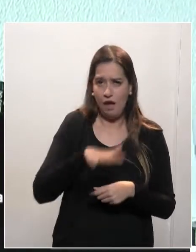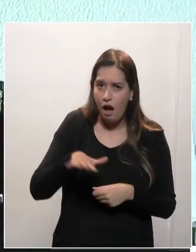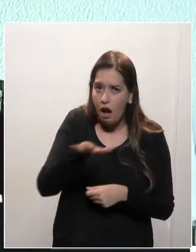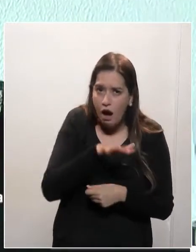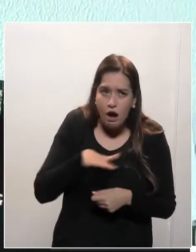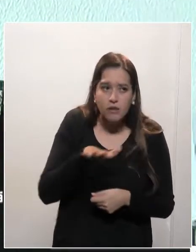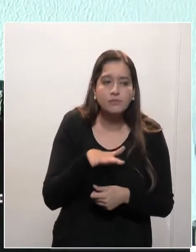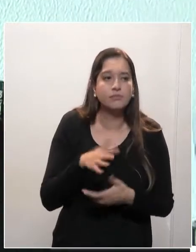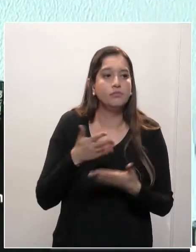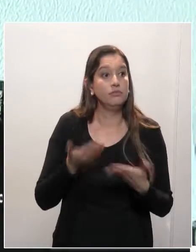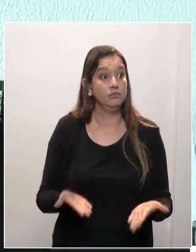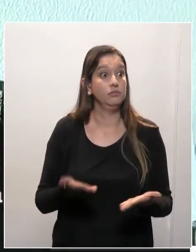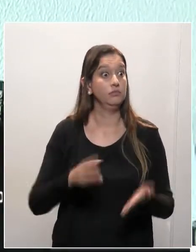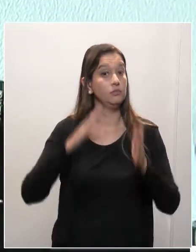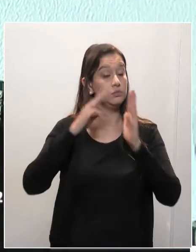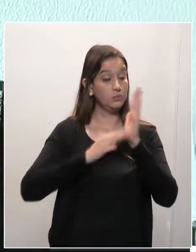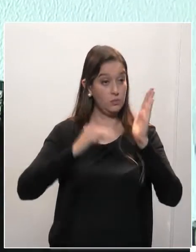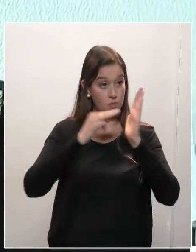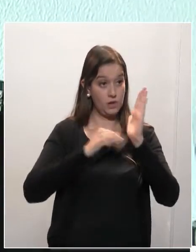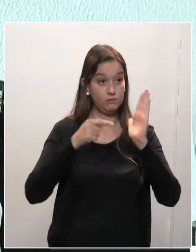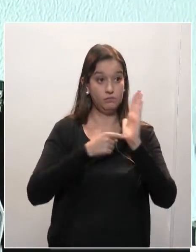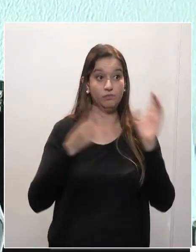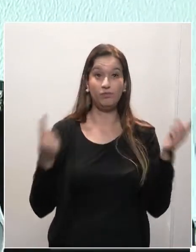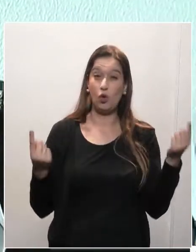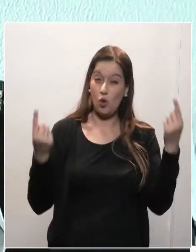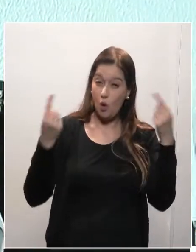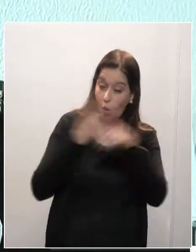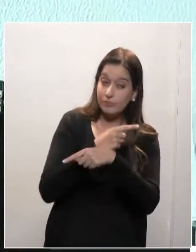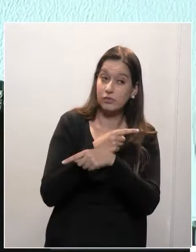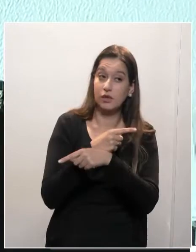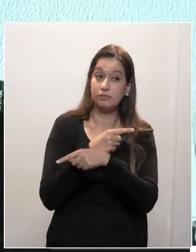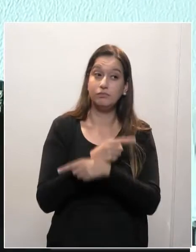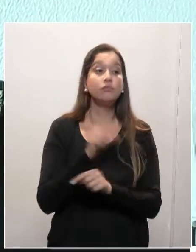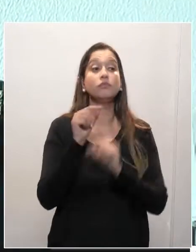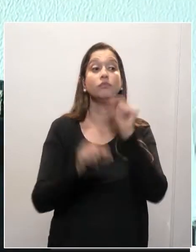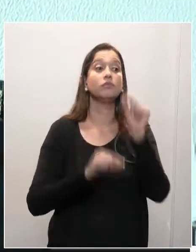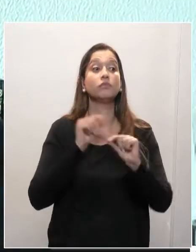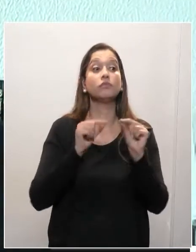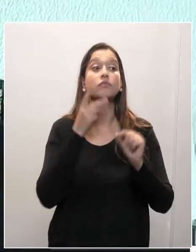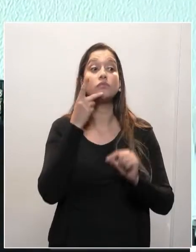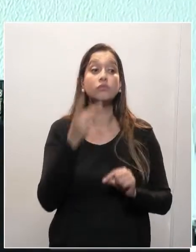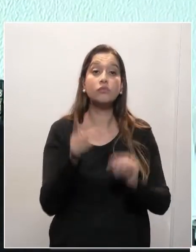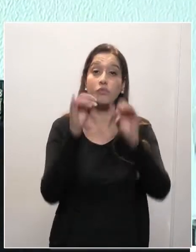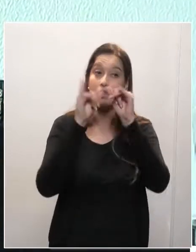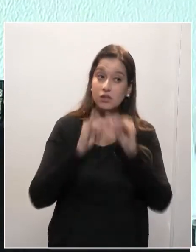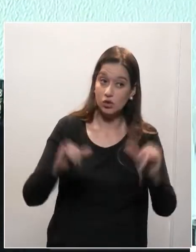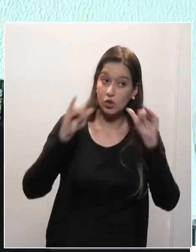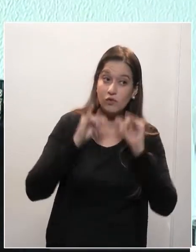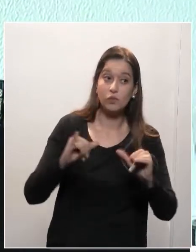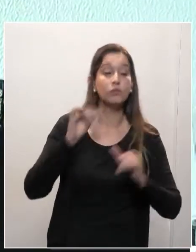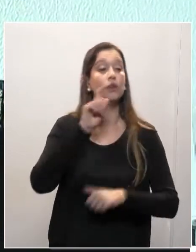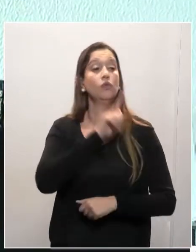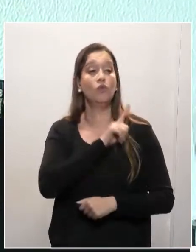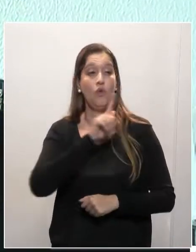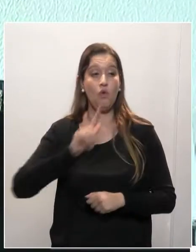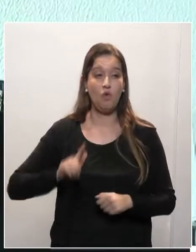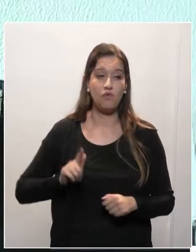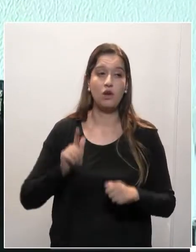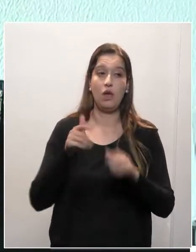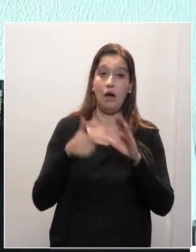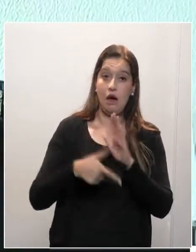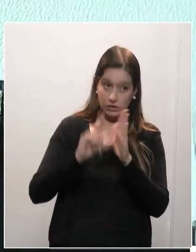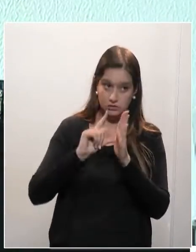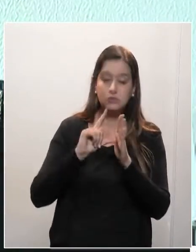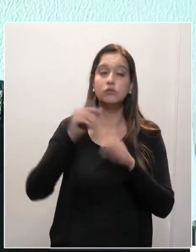o que dizia a propaganda do governo antes da eleição. Acho que tem que ter uma reflexão, mais tempo, mais